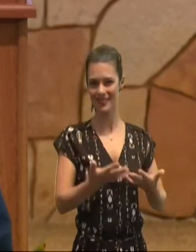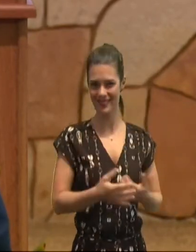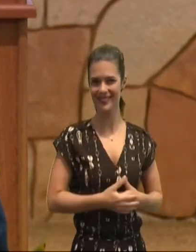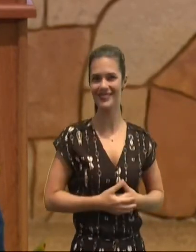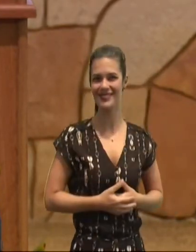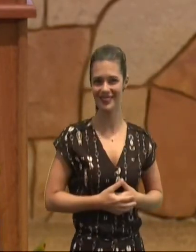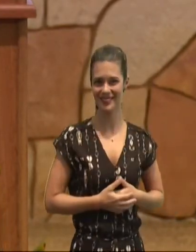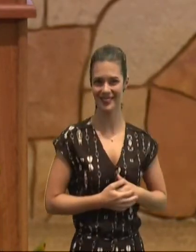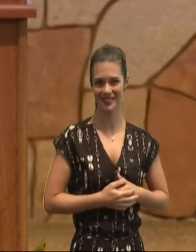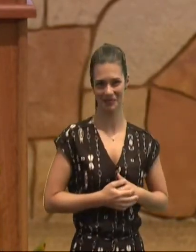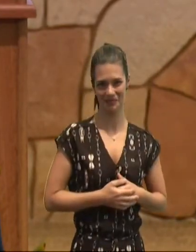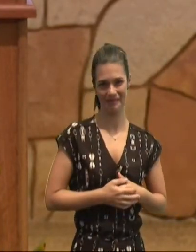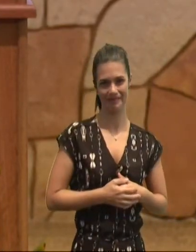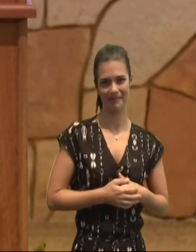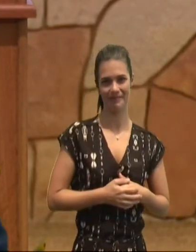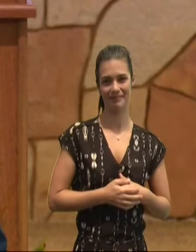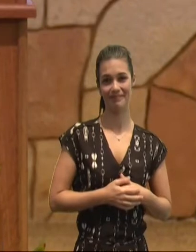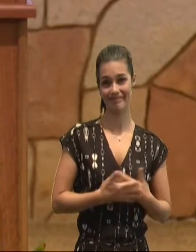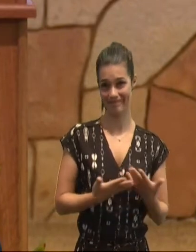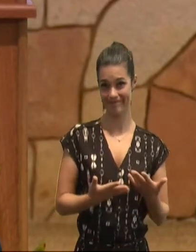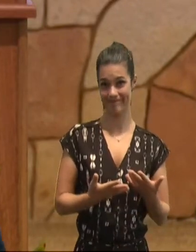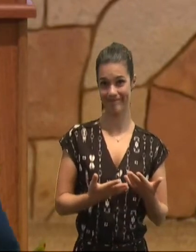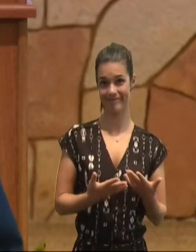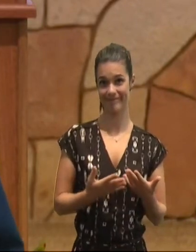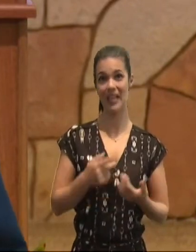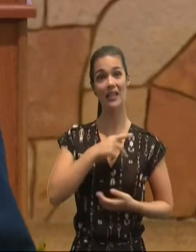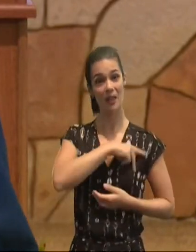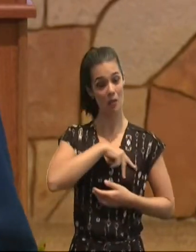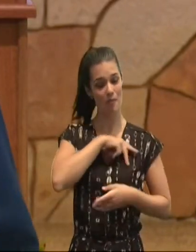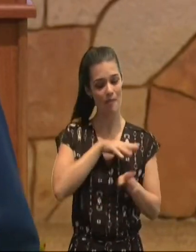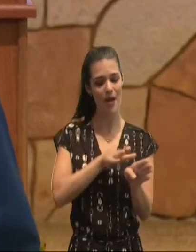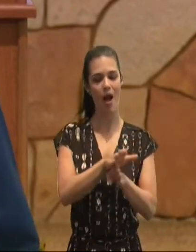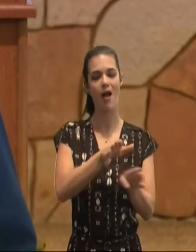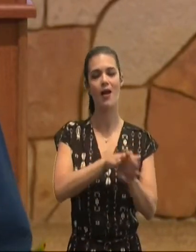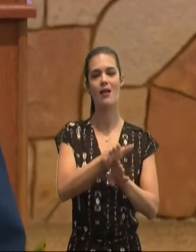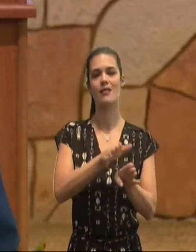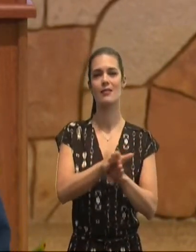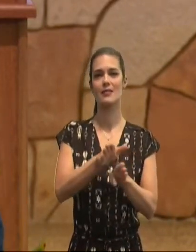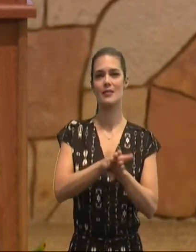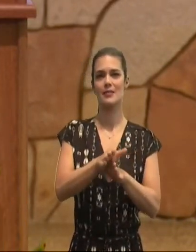pessoa, e é disso, que Paulo, está dizendo, está falando aqui,